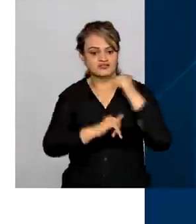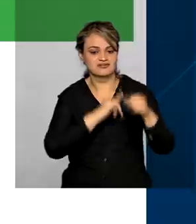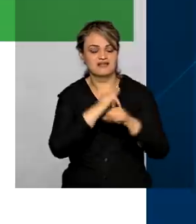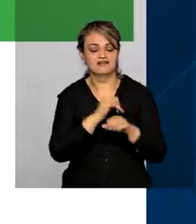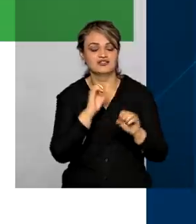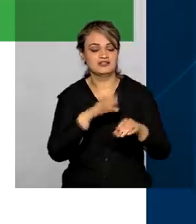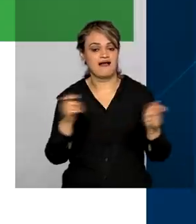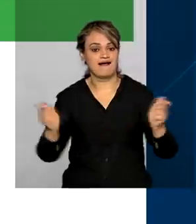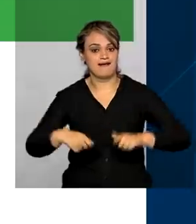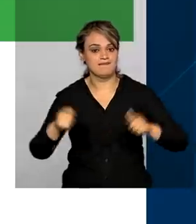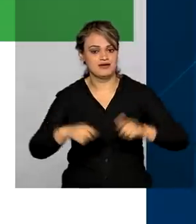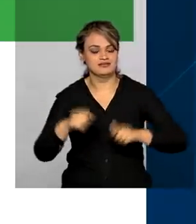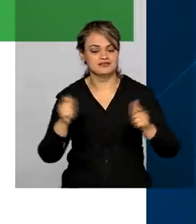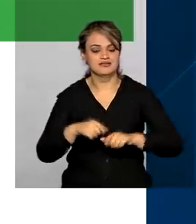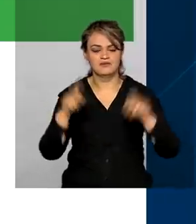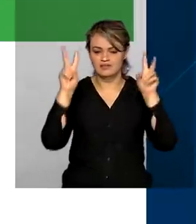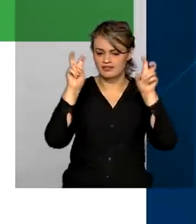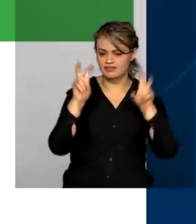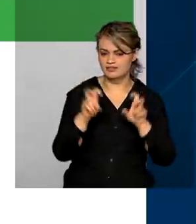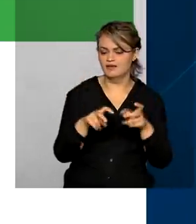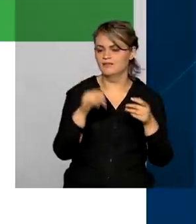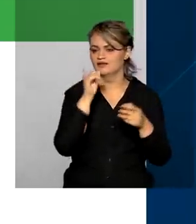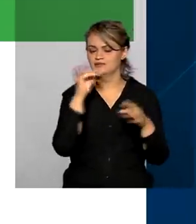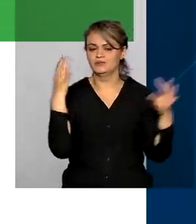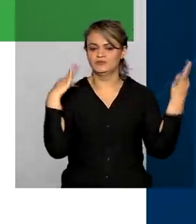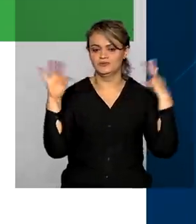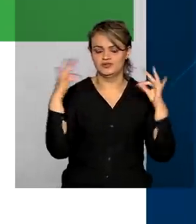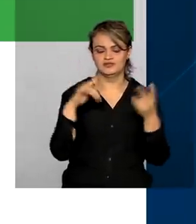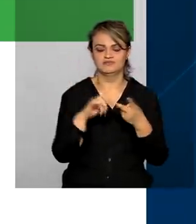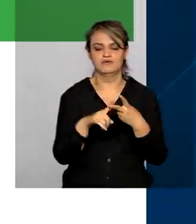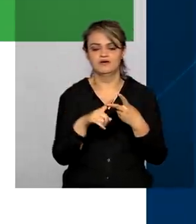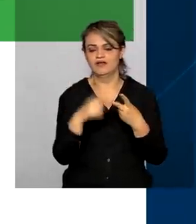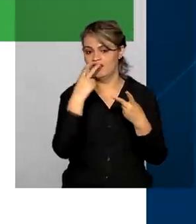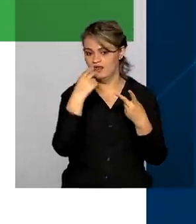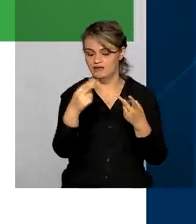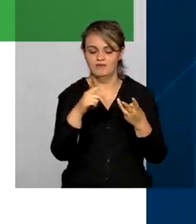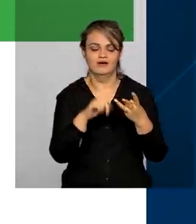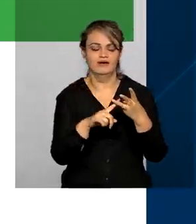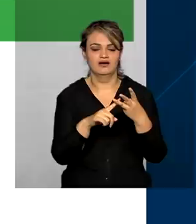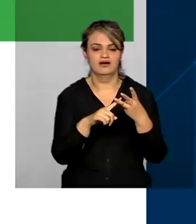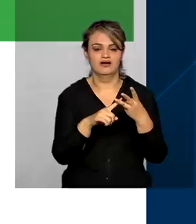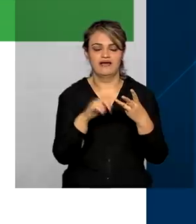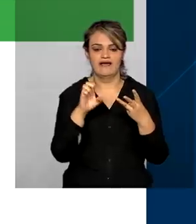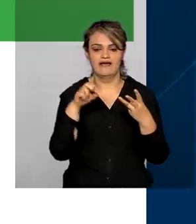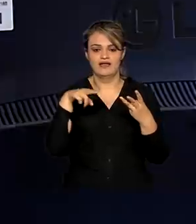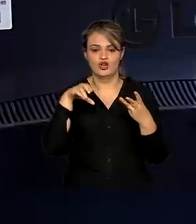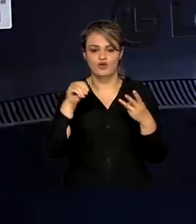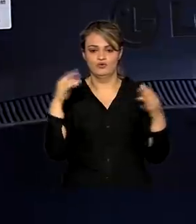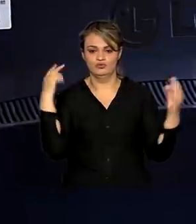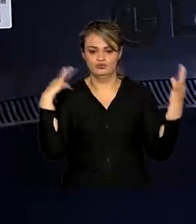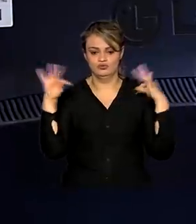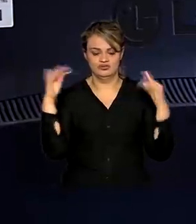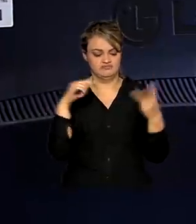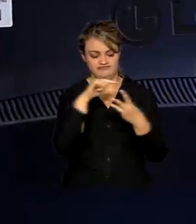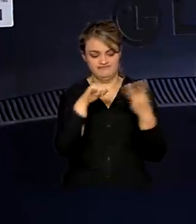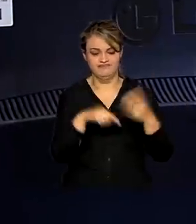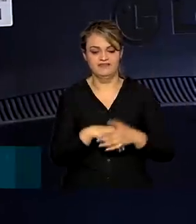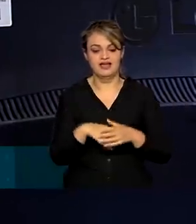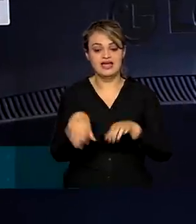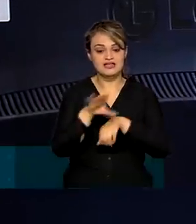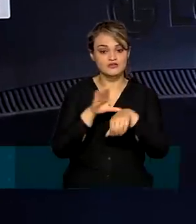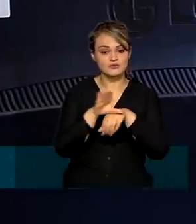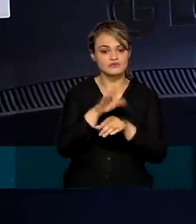capacitação em temáticas como turismo, idiomas e enoturismo. Os cursos estão